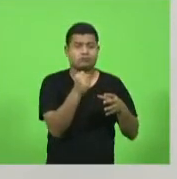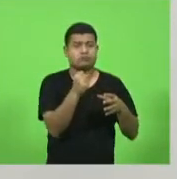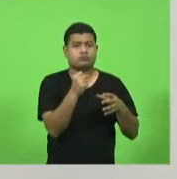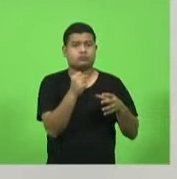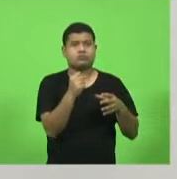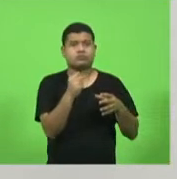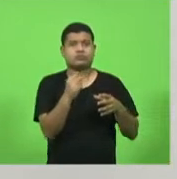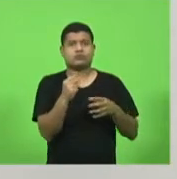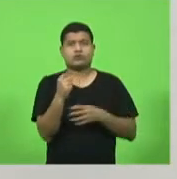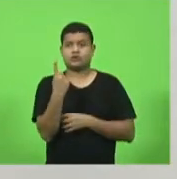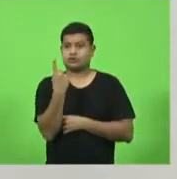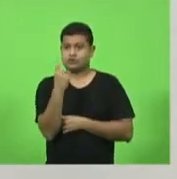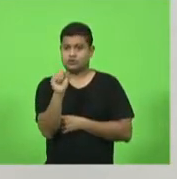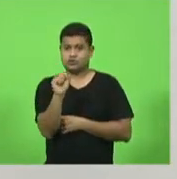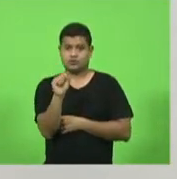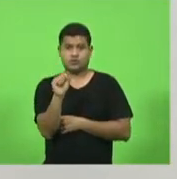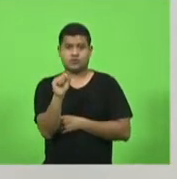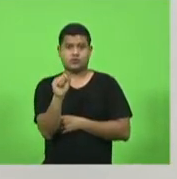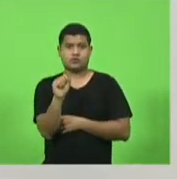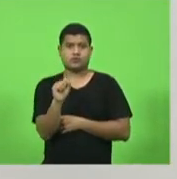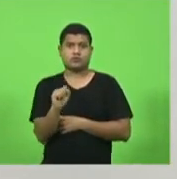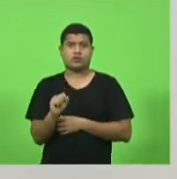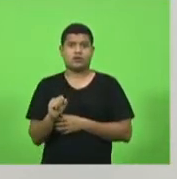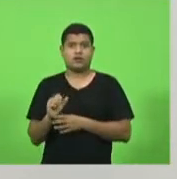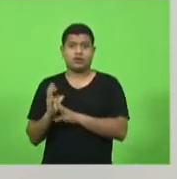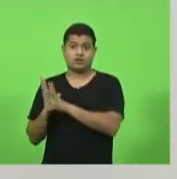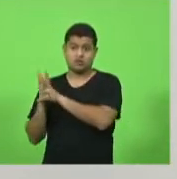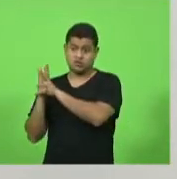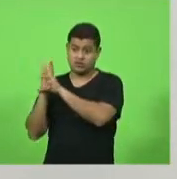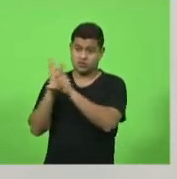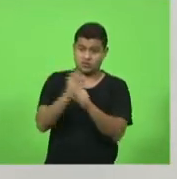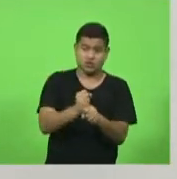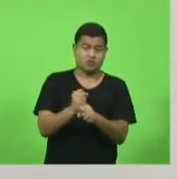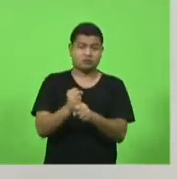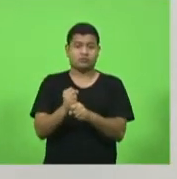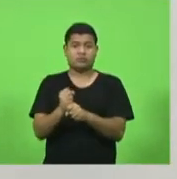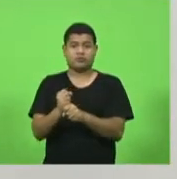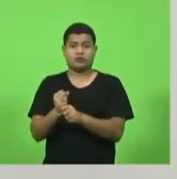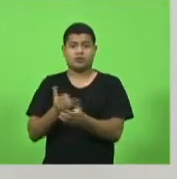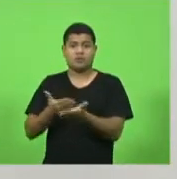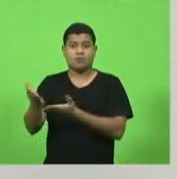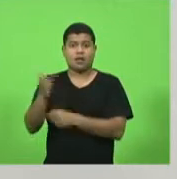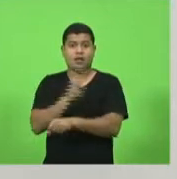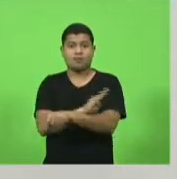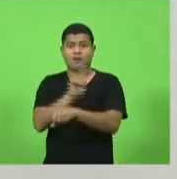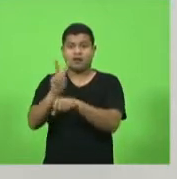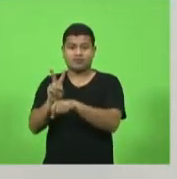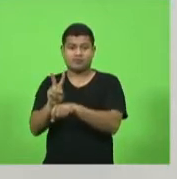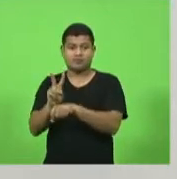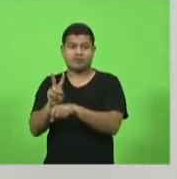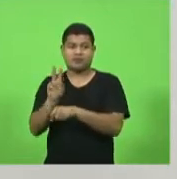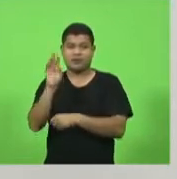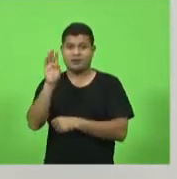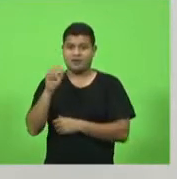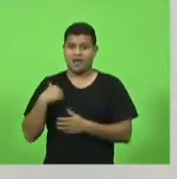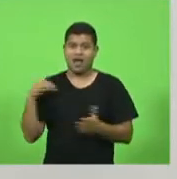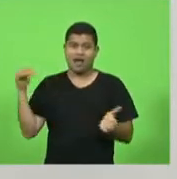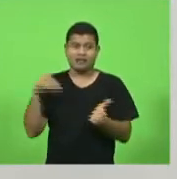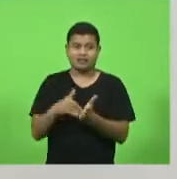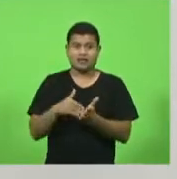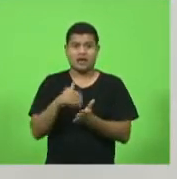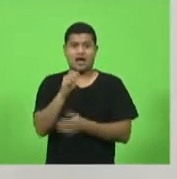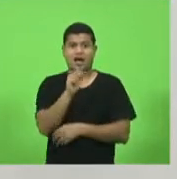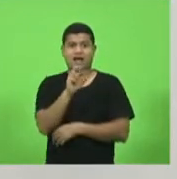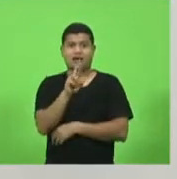18. Somando-se a isso, outros 17 que vai de Barra Velha, São Francisco do Sul, Araquari, Balneário, Barra do Sul.